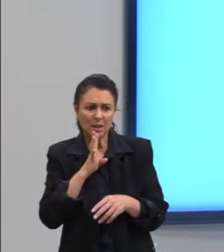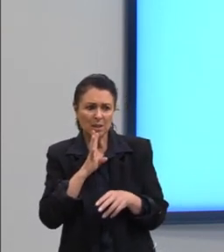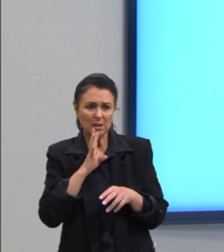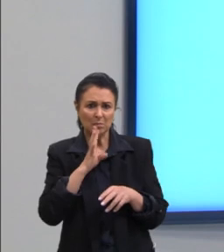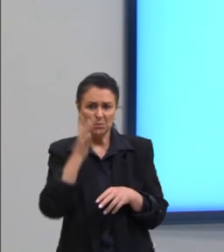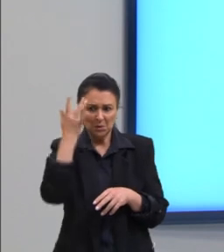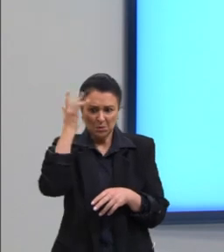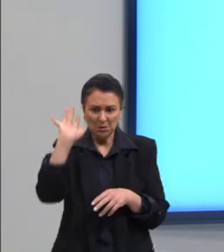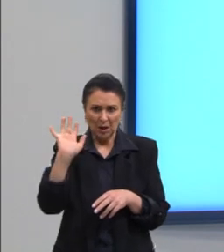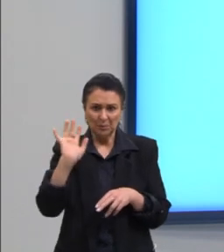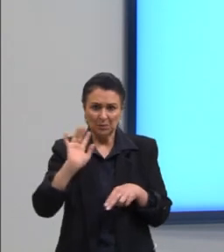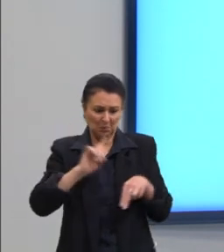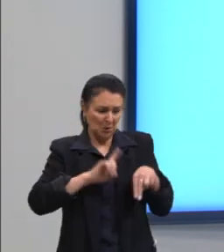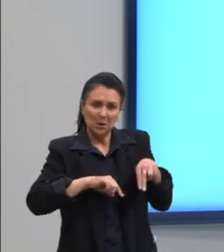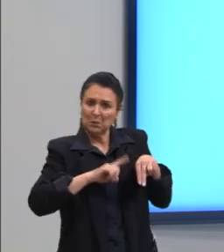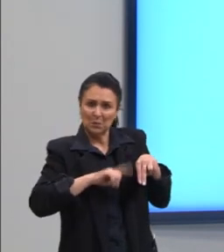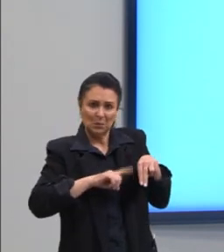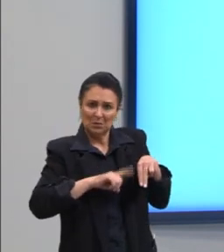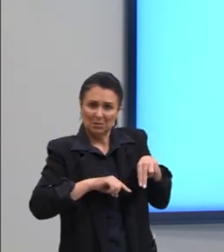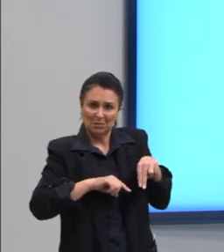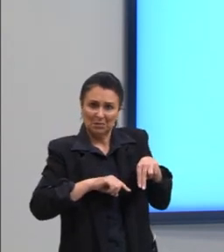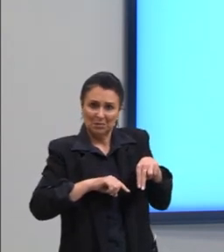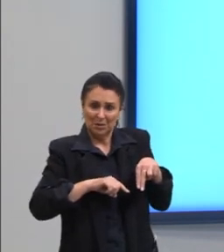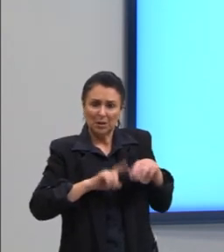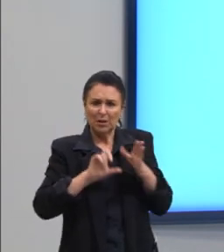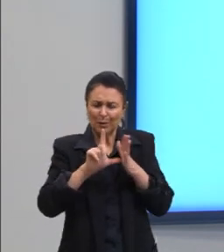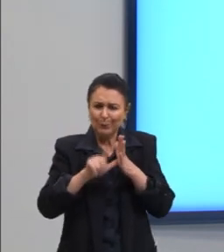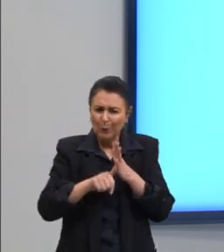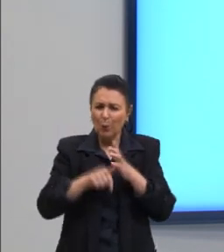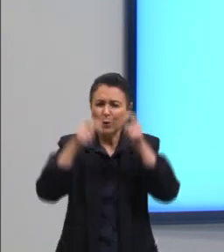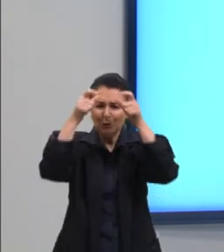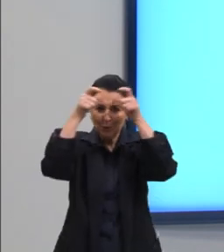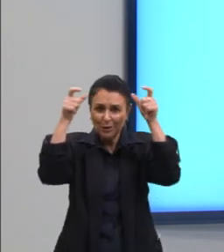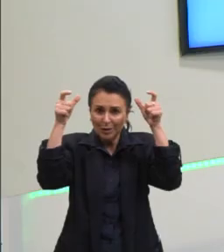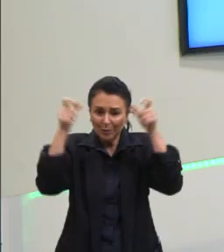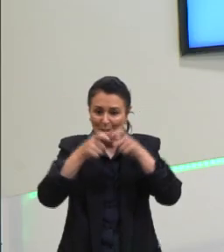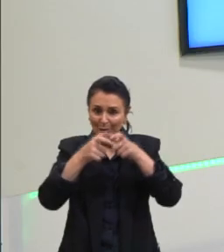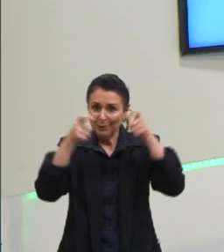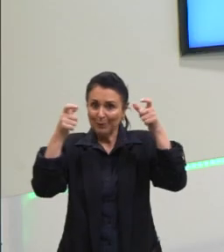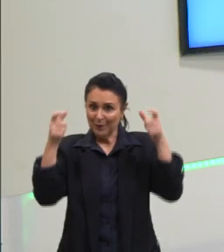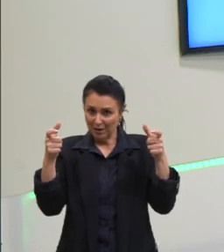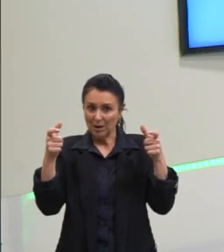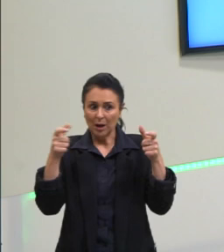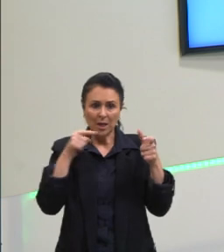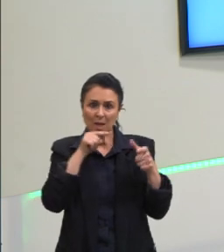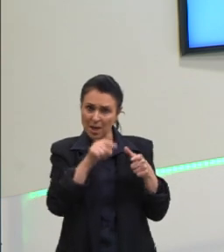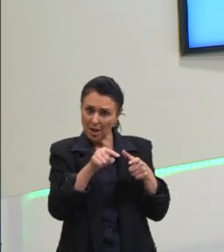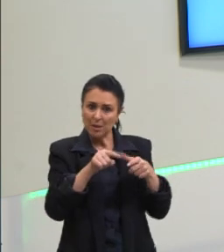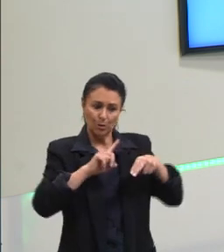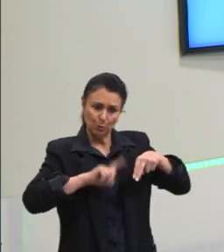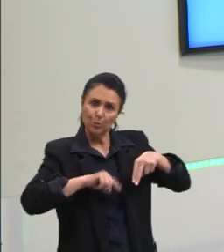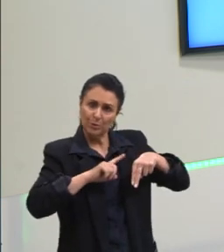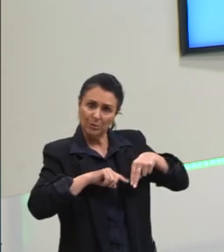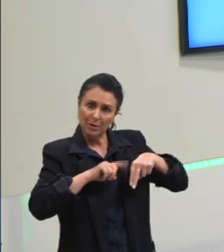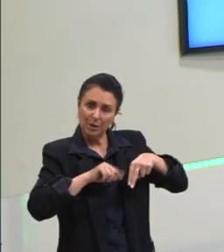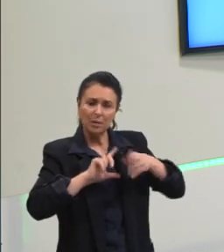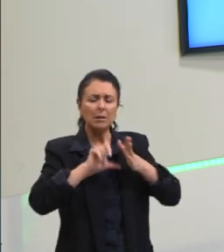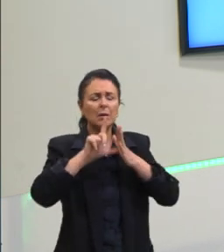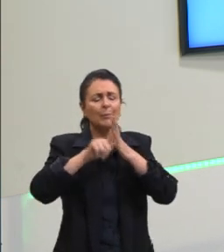os números naturais, a gente vai ter esse conhecimento, esse entendimento que de fato esses números são números naturais,